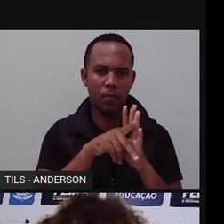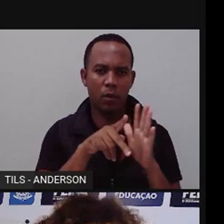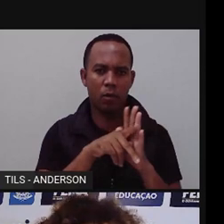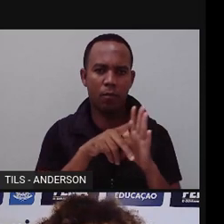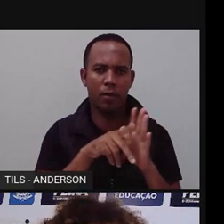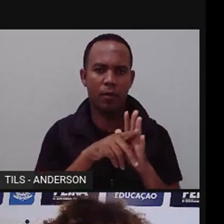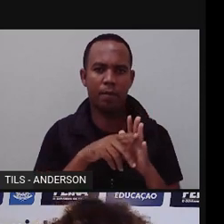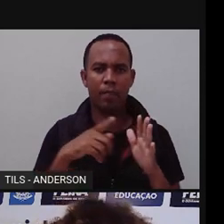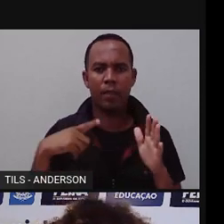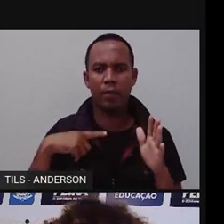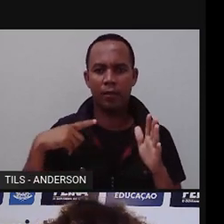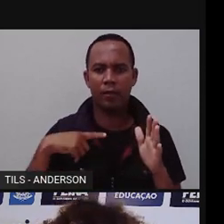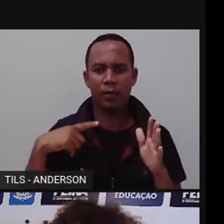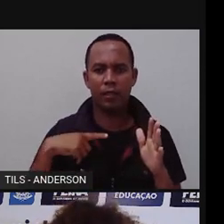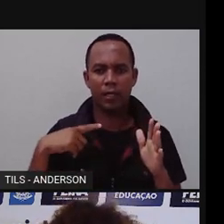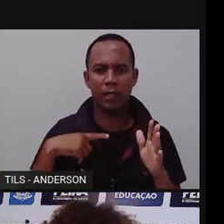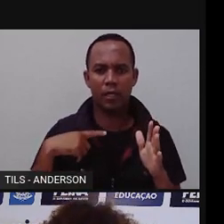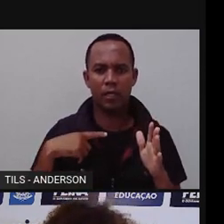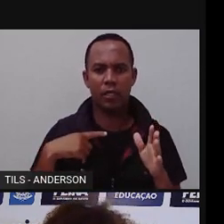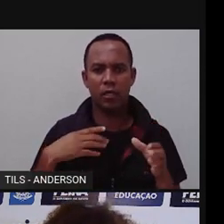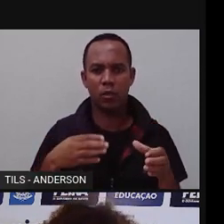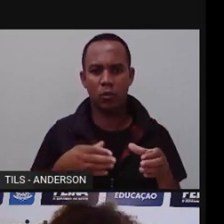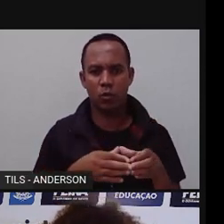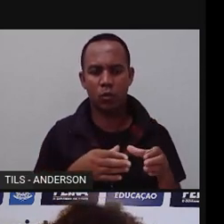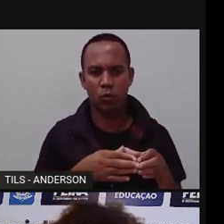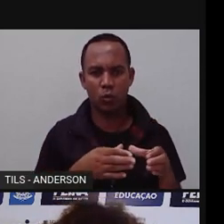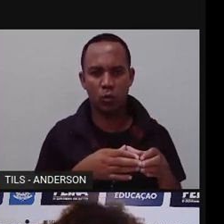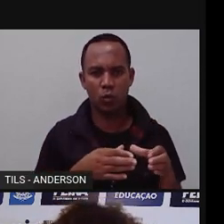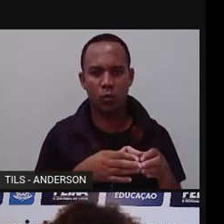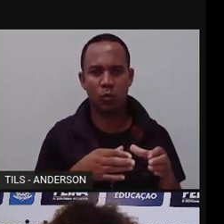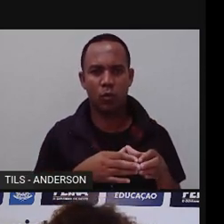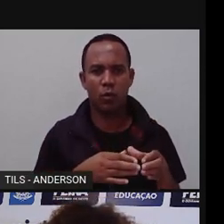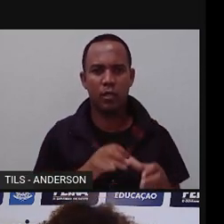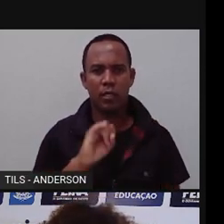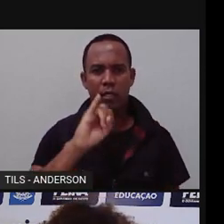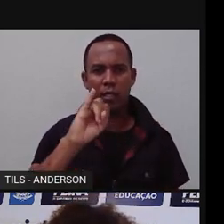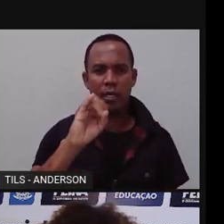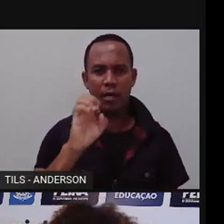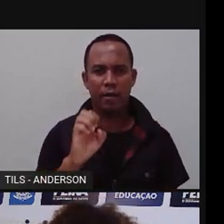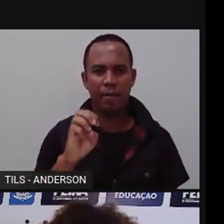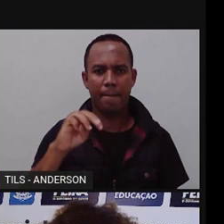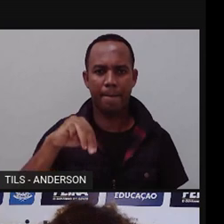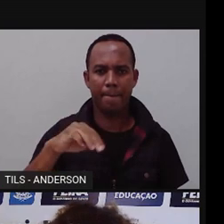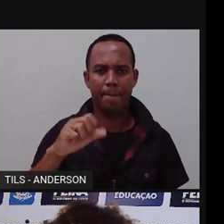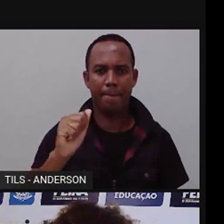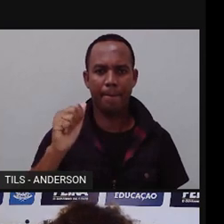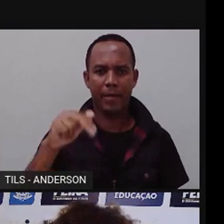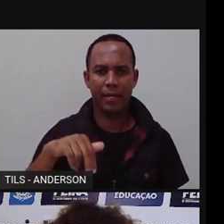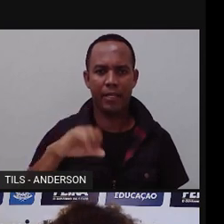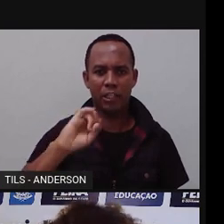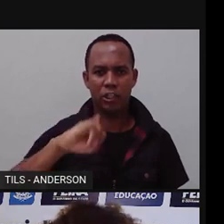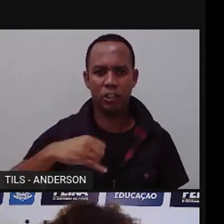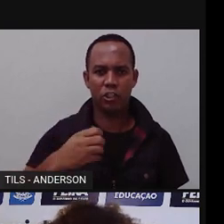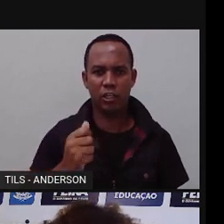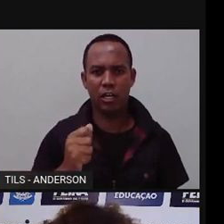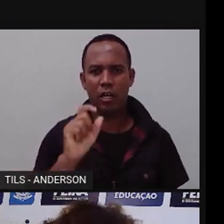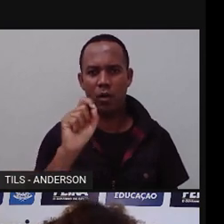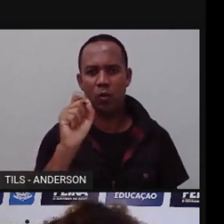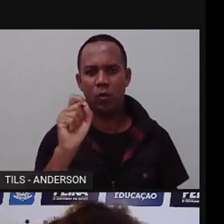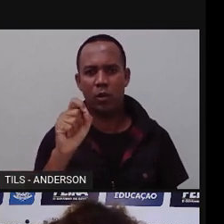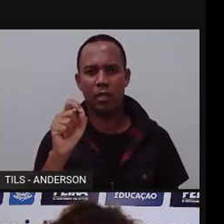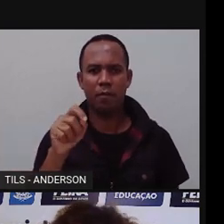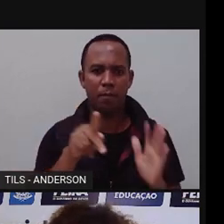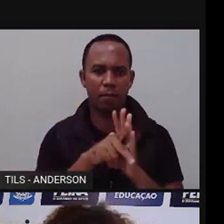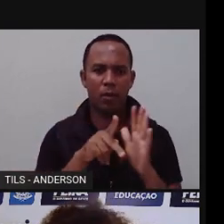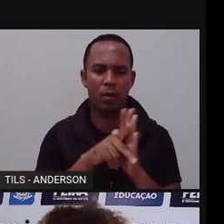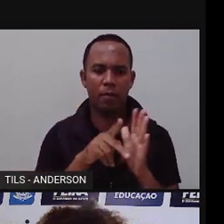Iemanjá, que para alguns poucos étnicos africanos e adesos das águas no Brasil, foi representado por Nossa Senhora. E aqui